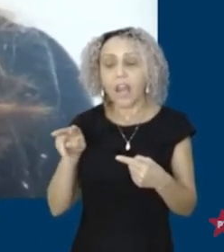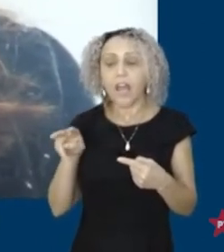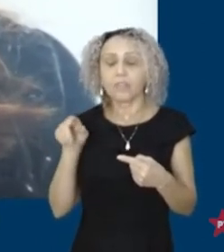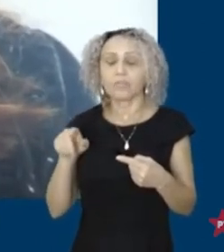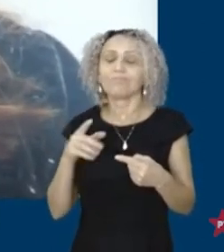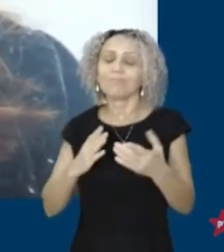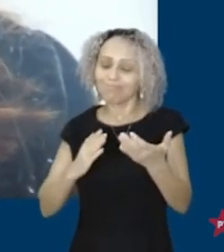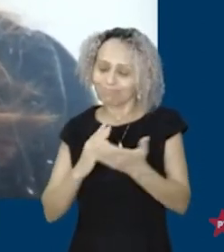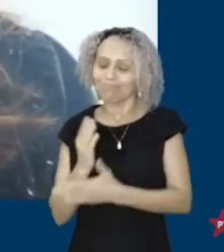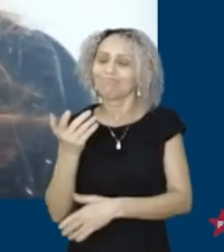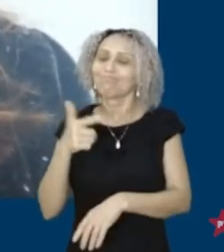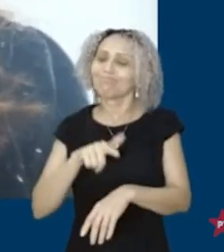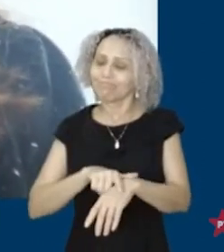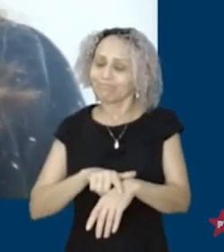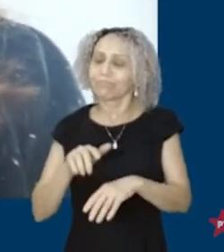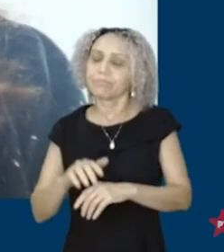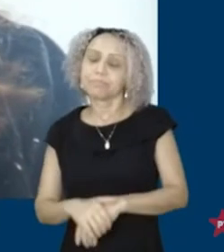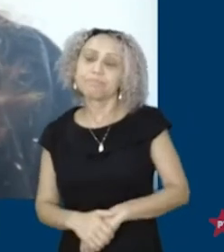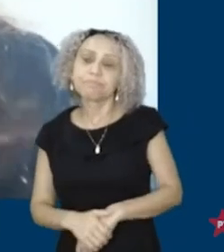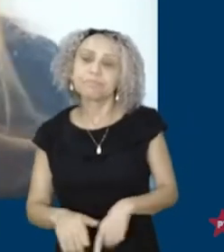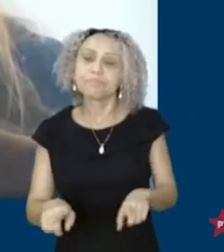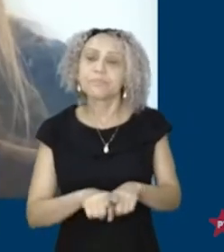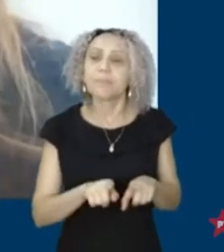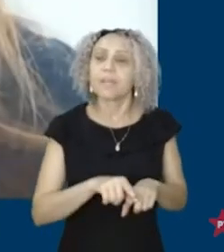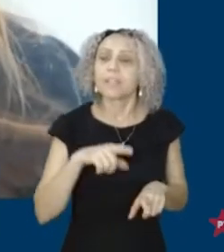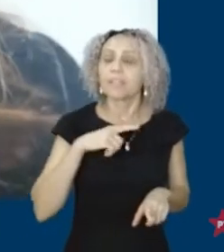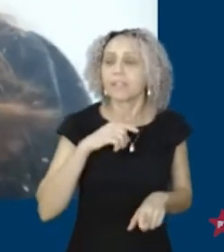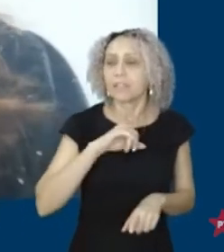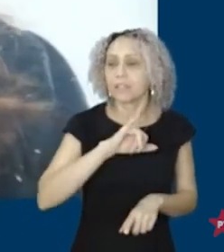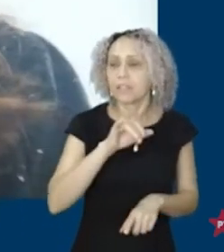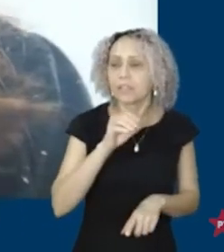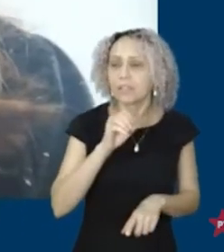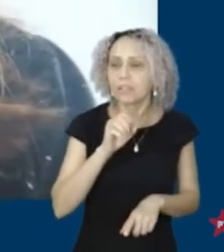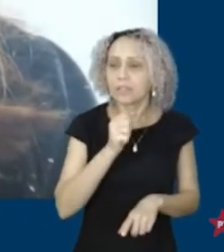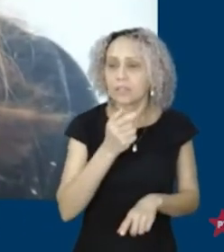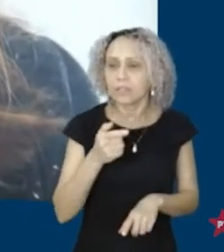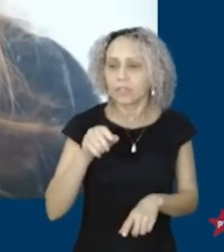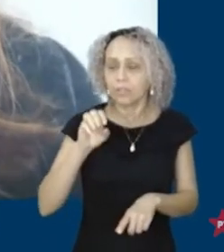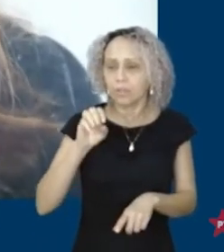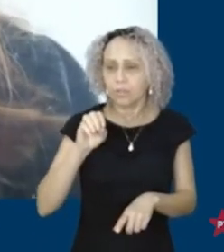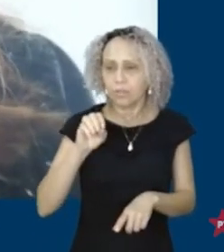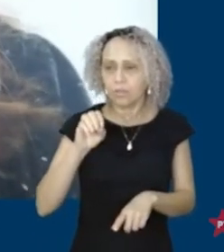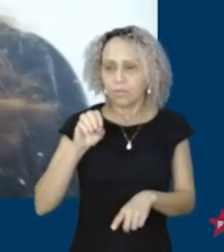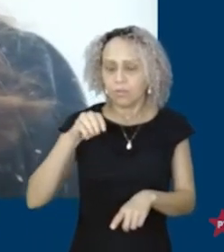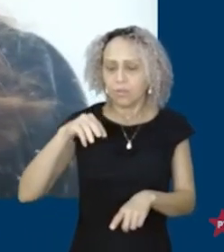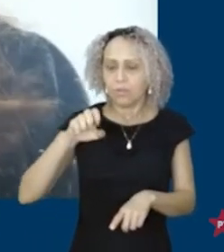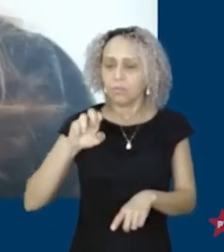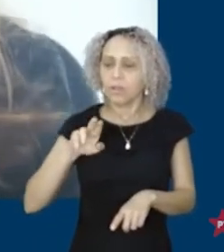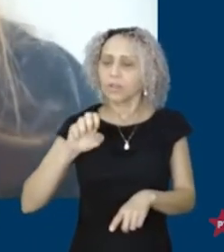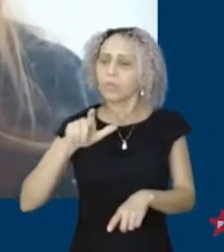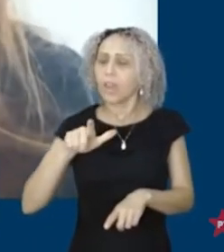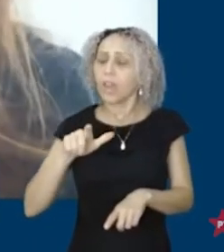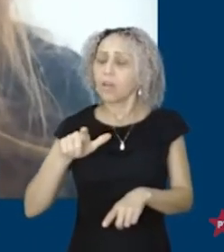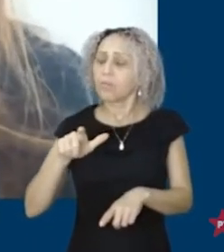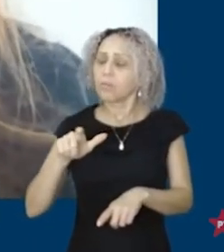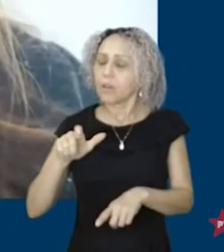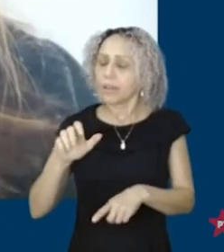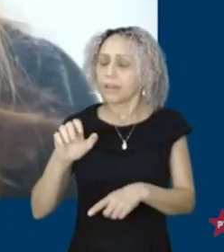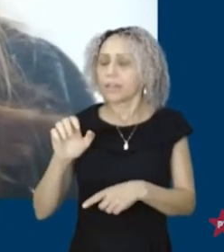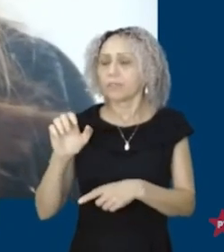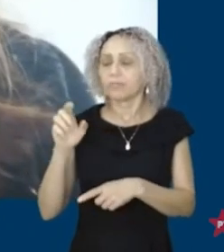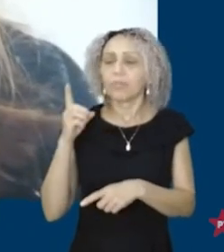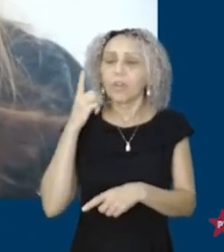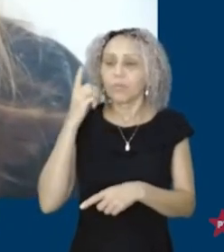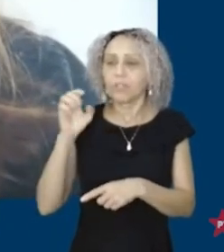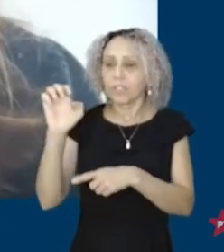prefeito. Chegou perto, é um deputado federal de sete mandatos e vem liderando